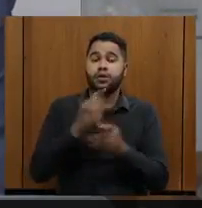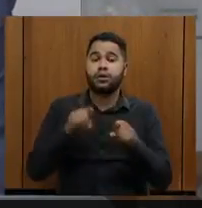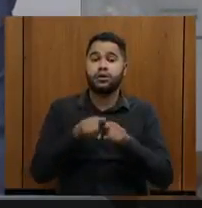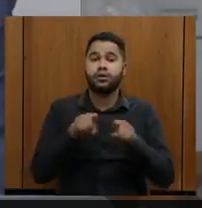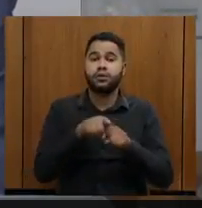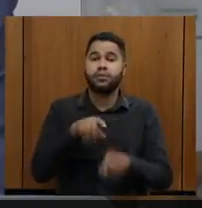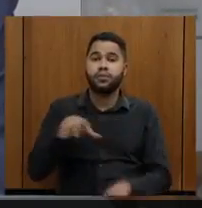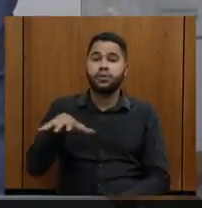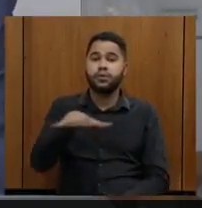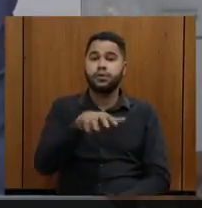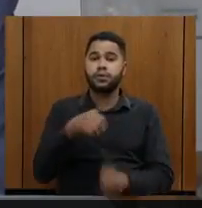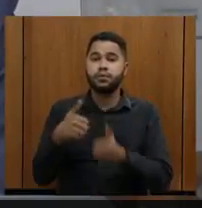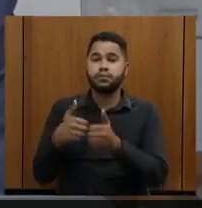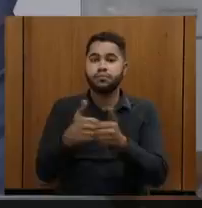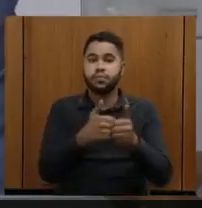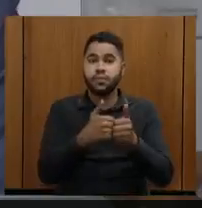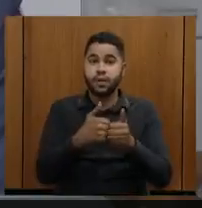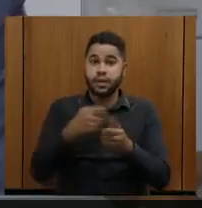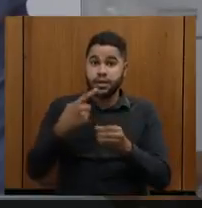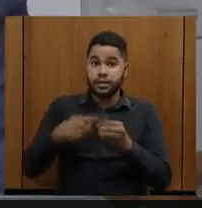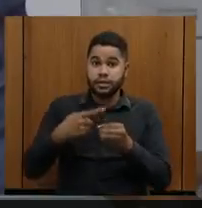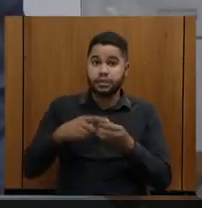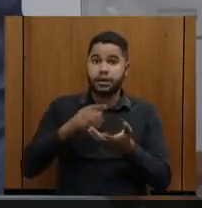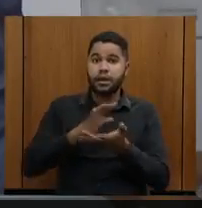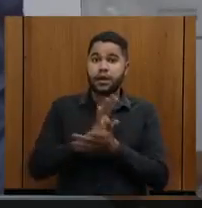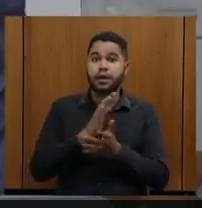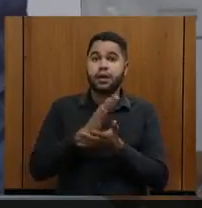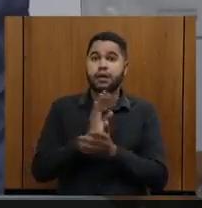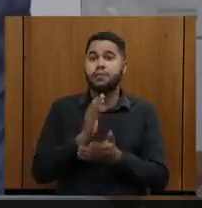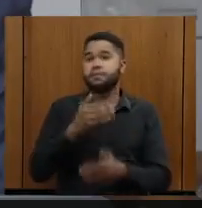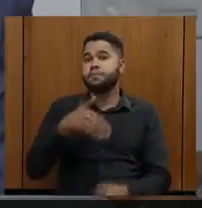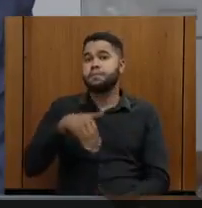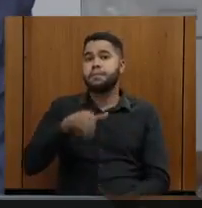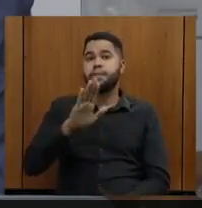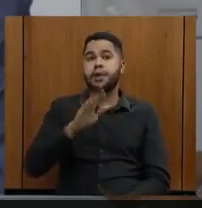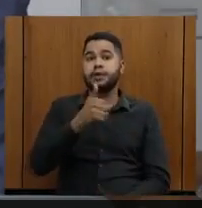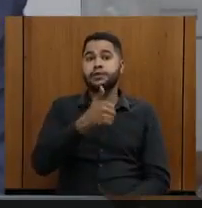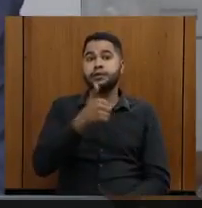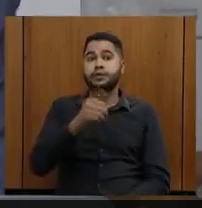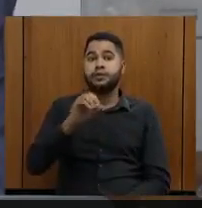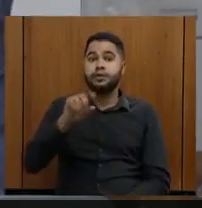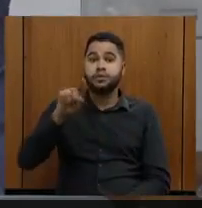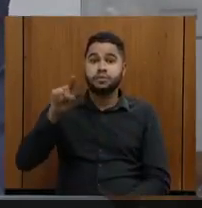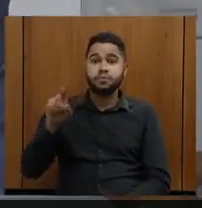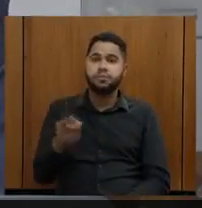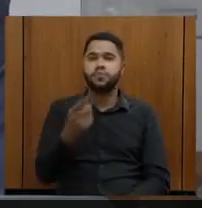A nossa cidade de Araxá, que conta hoje com mais de 110 mil